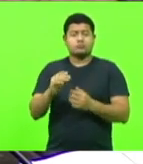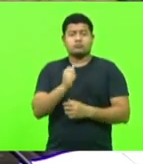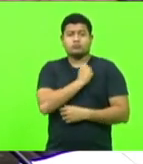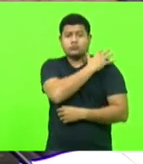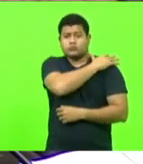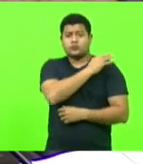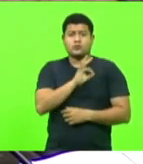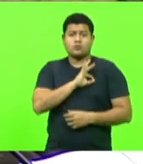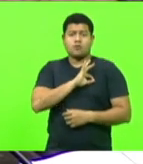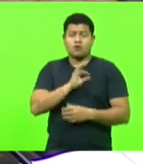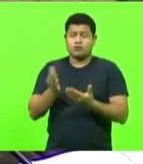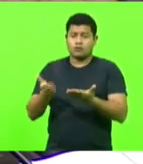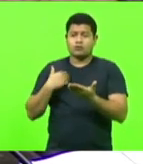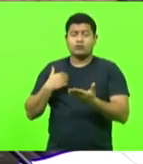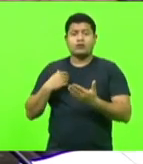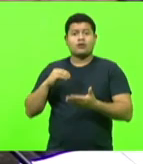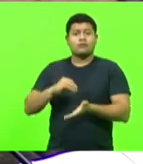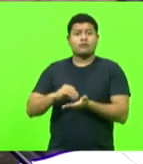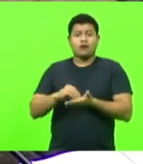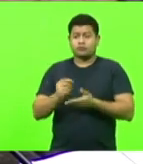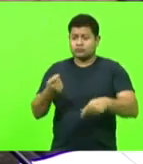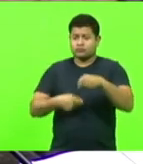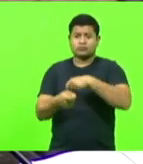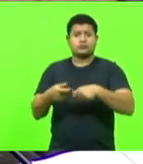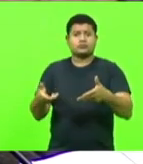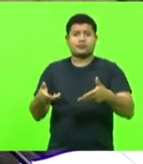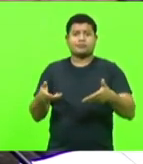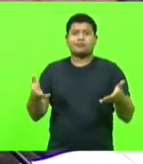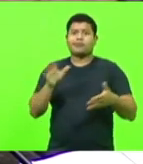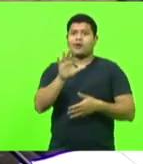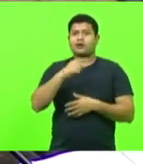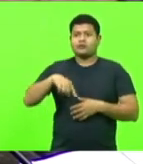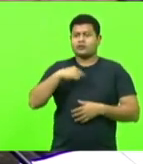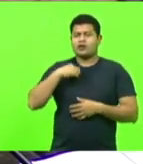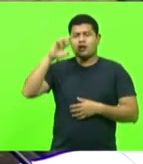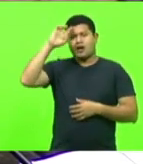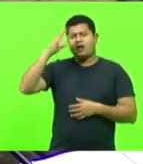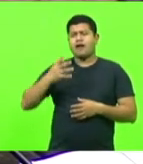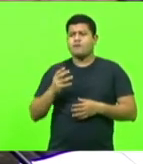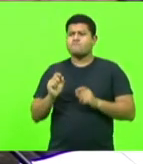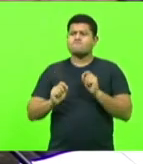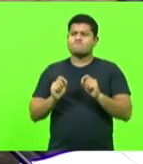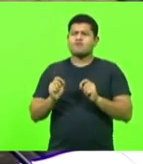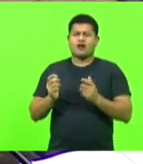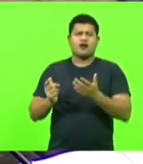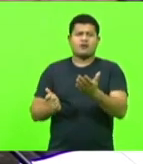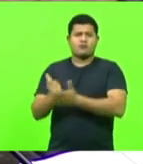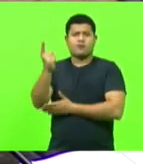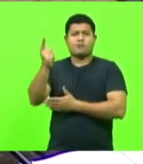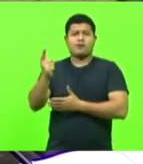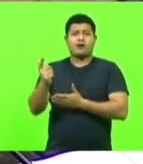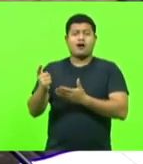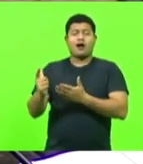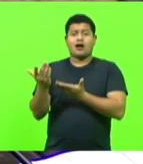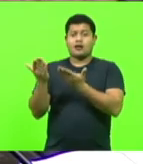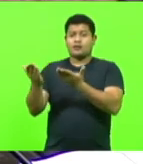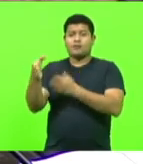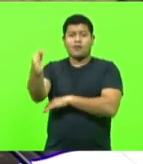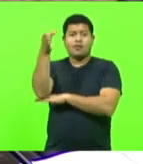adequadas. Entretanto, nós resolvemos ter um hotel estatal.